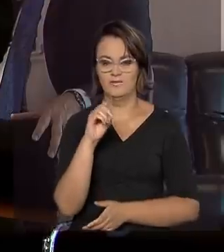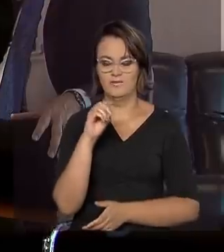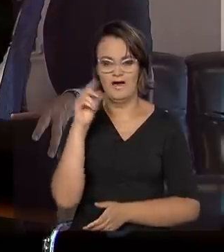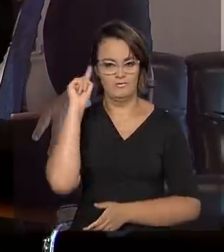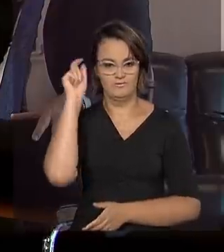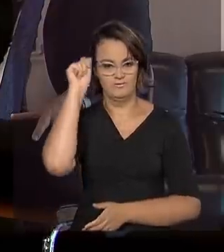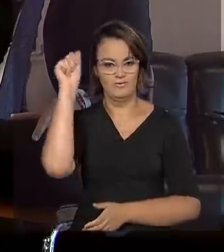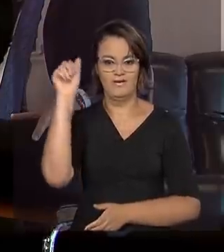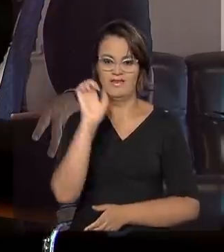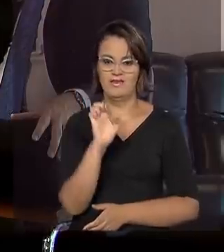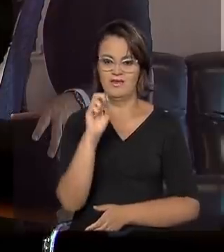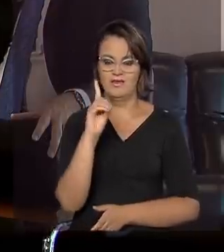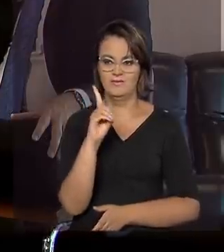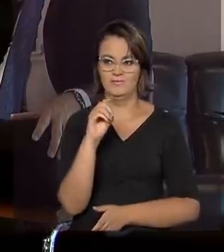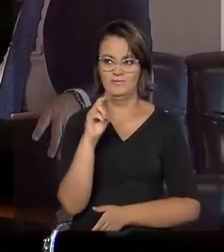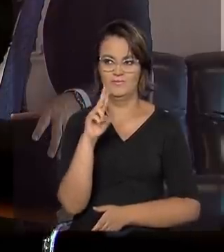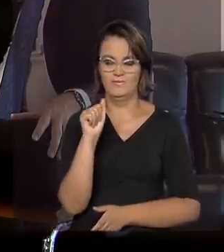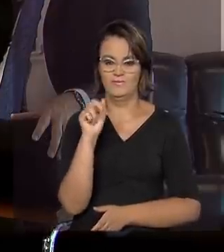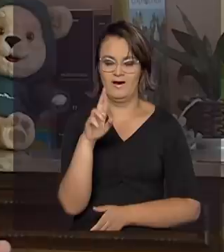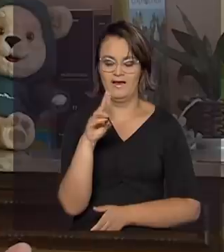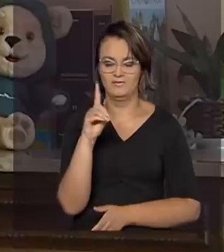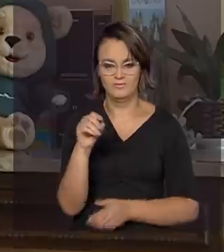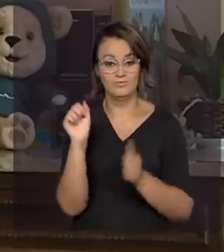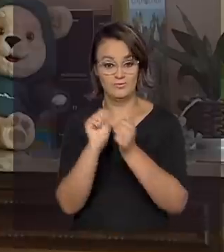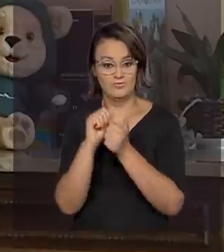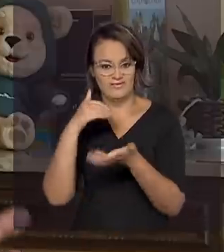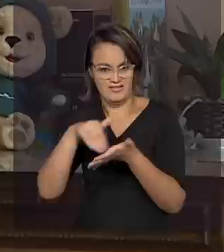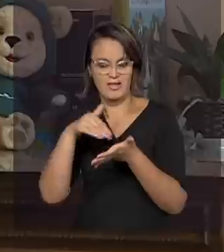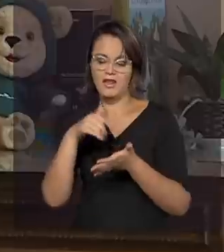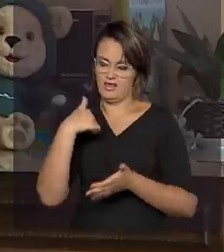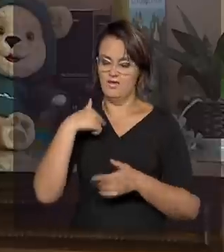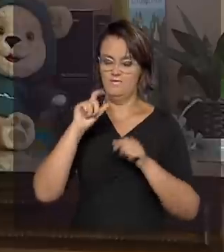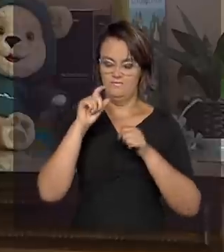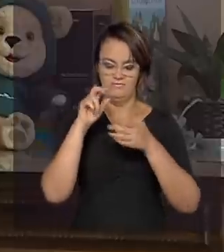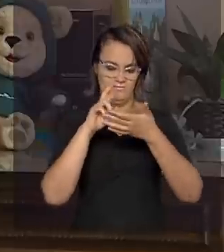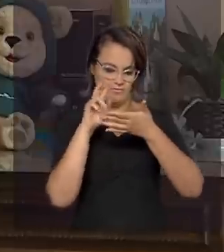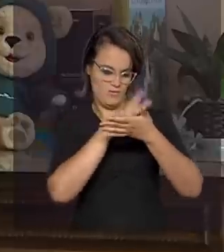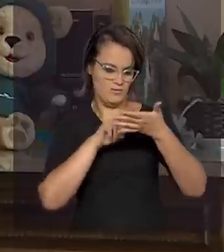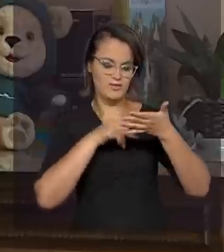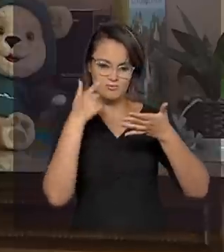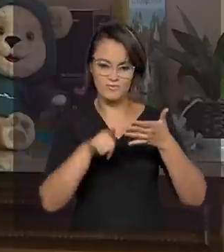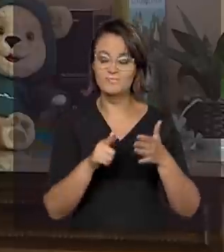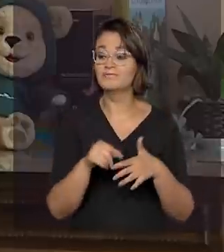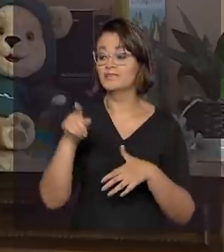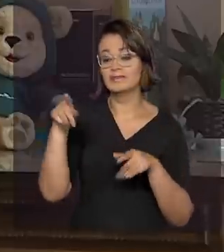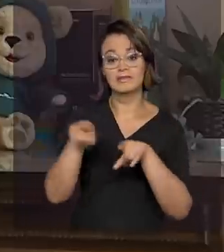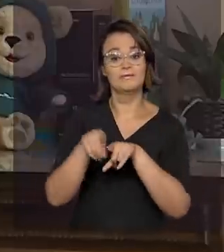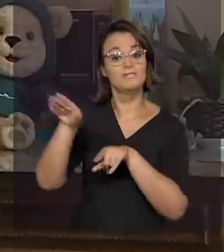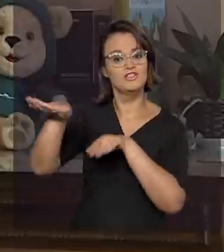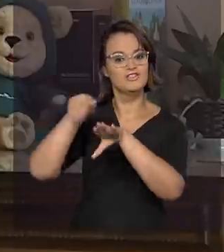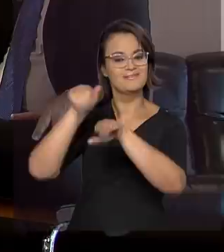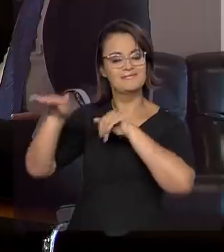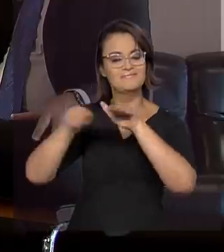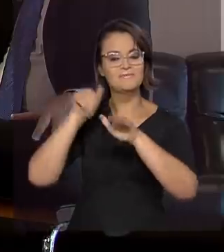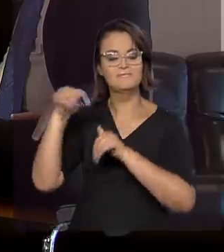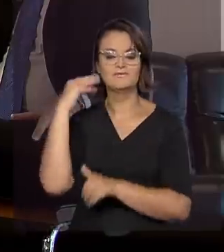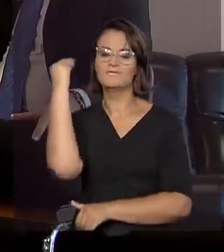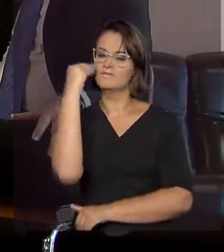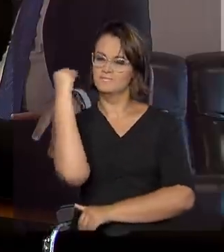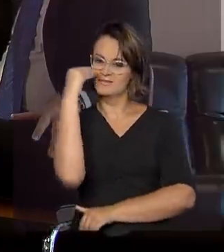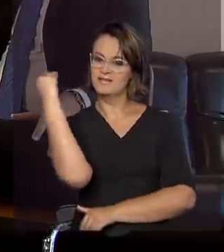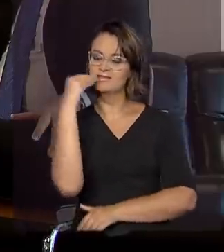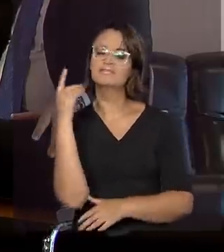contou, claro, com o apoio técnico da Secretaria, eu fiz a revisão, nós também convocamos alguns especialistas que